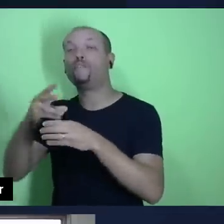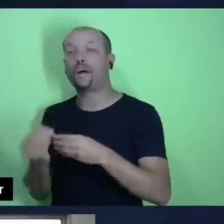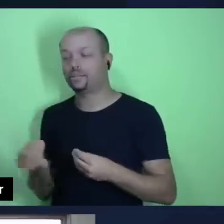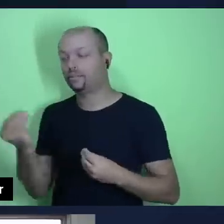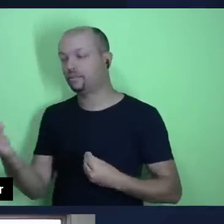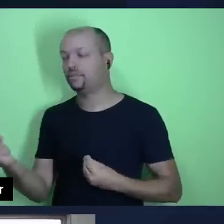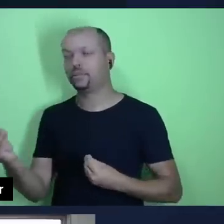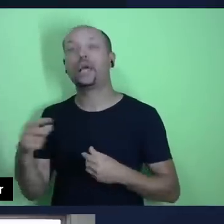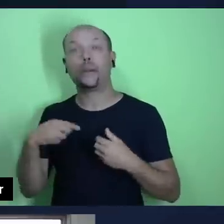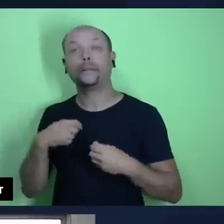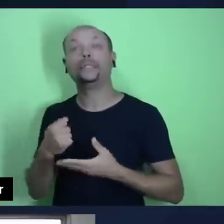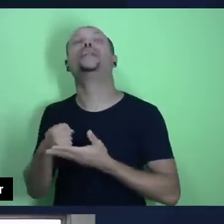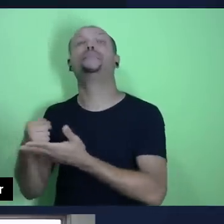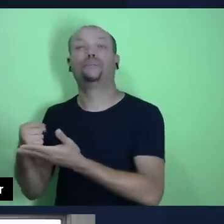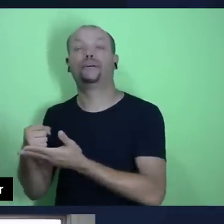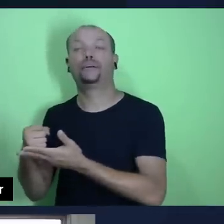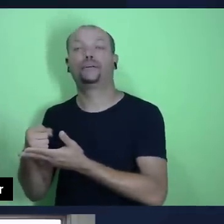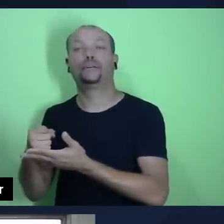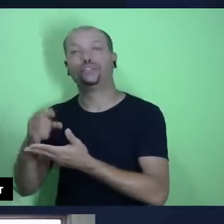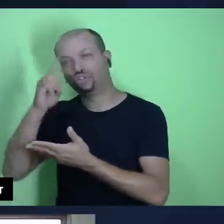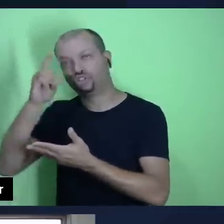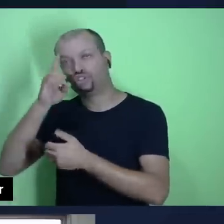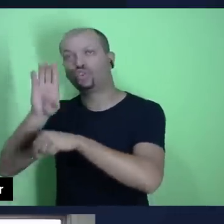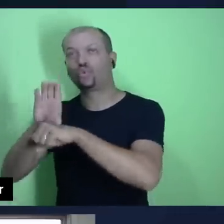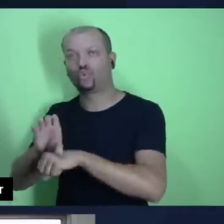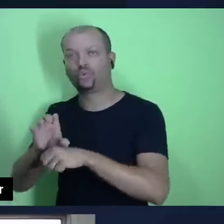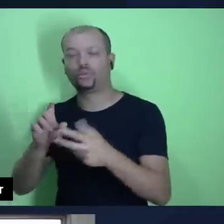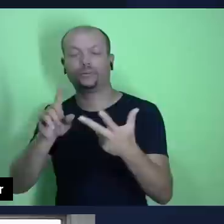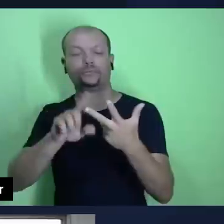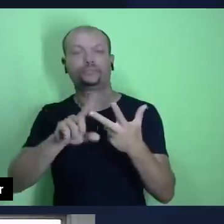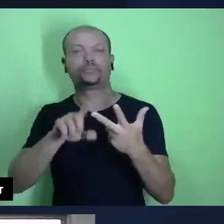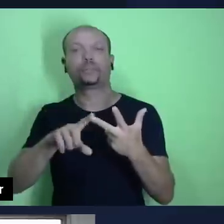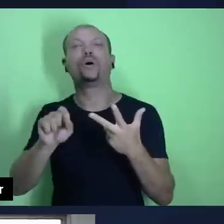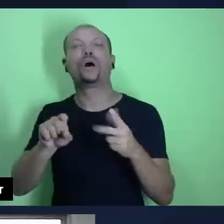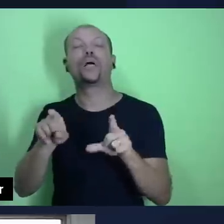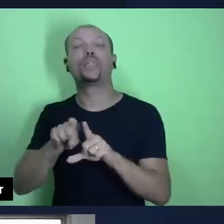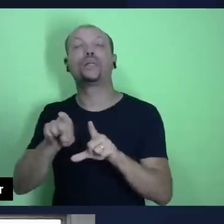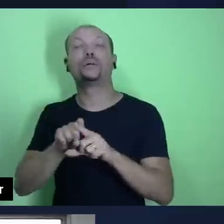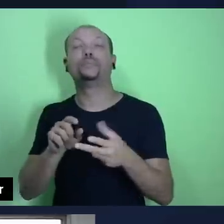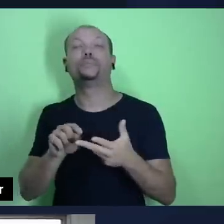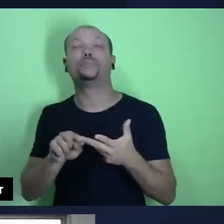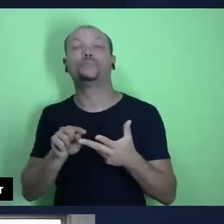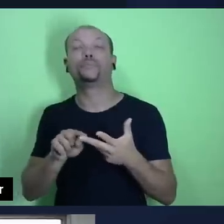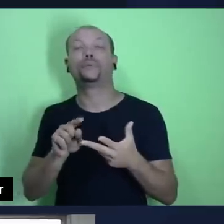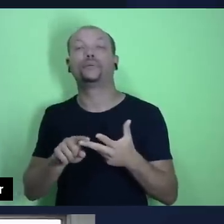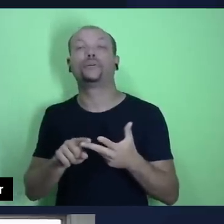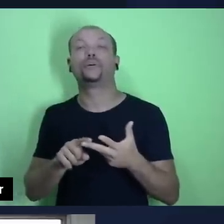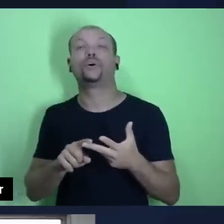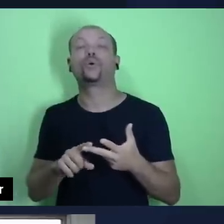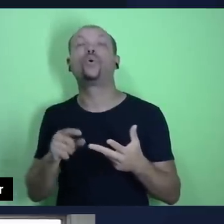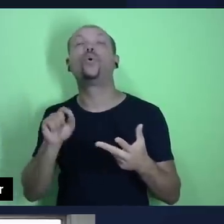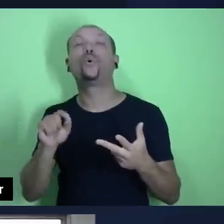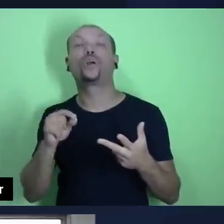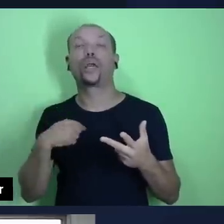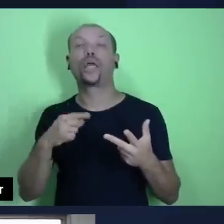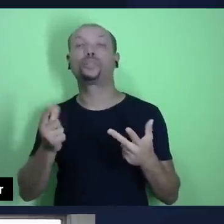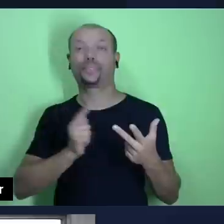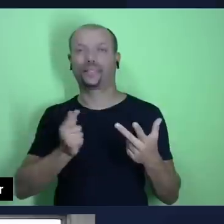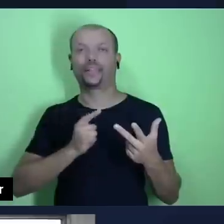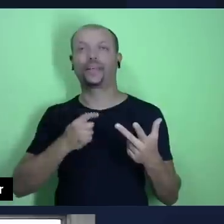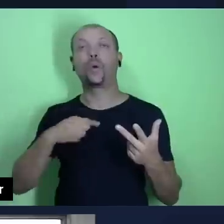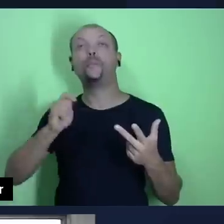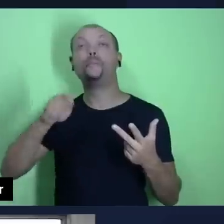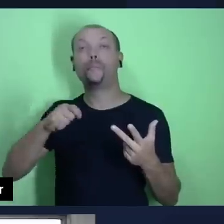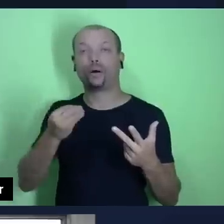faz parte da adoração. E eu vou separar essa oferta de acordo com a proporção que eu possa dar.